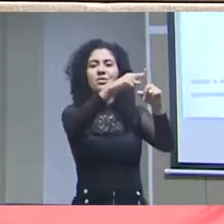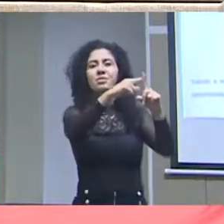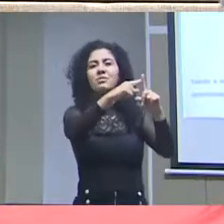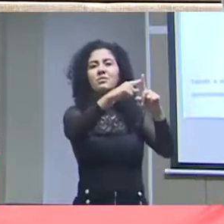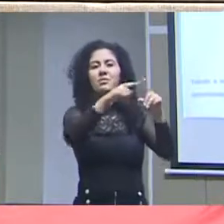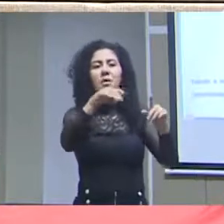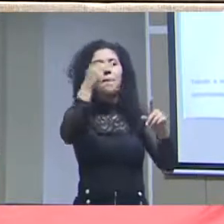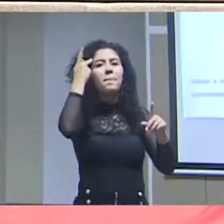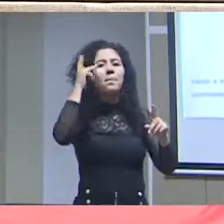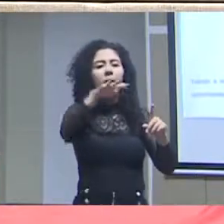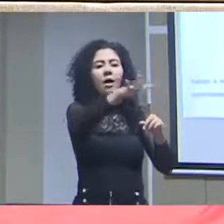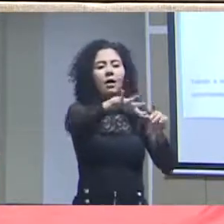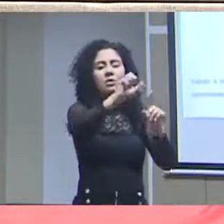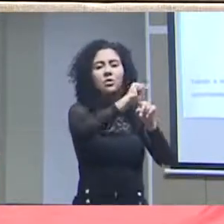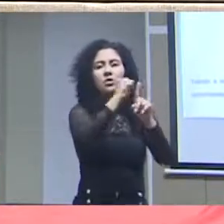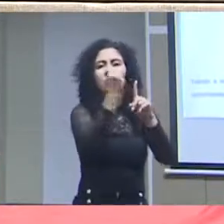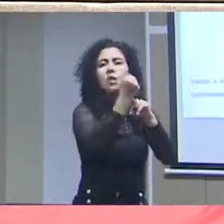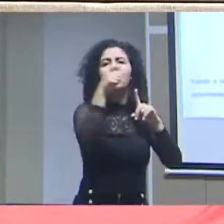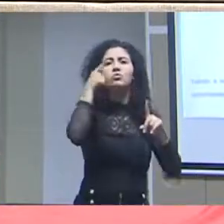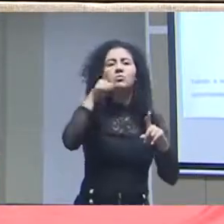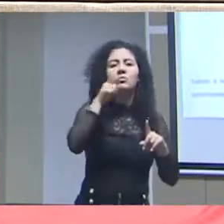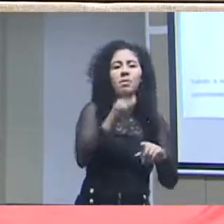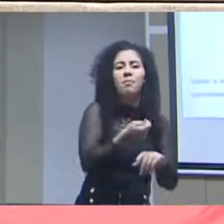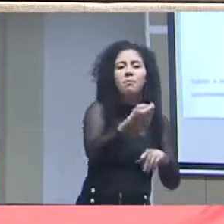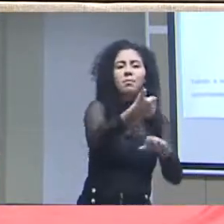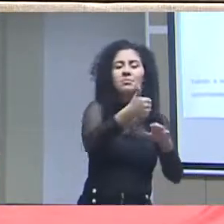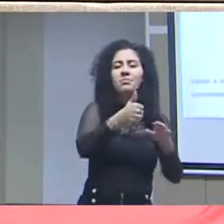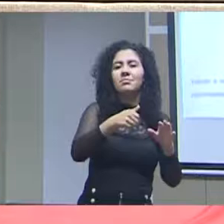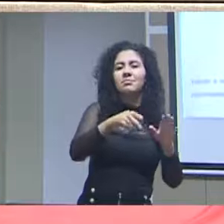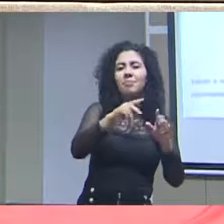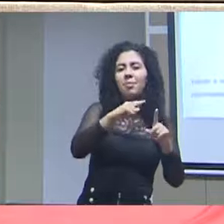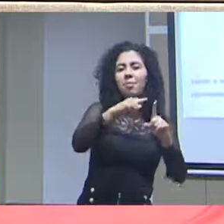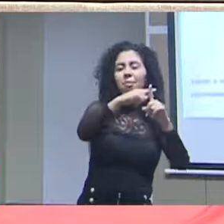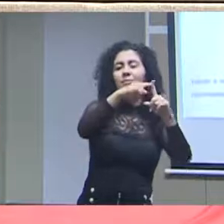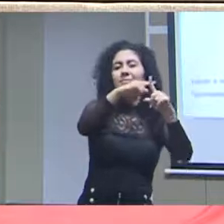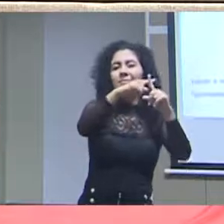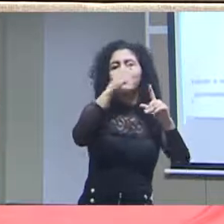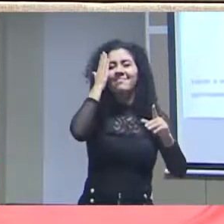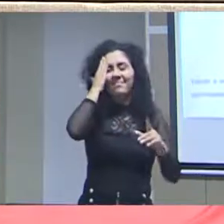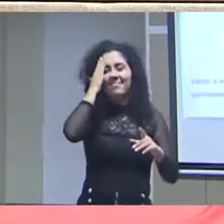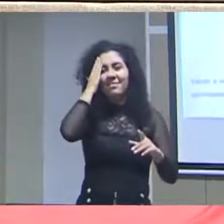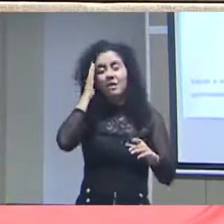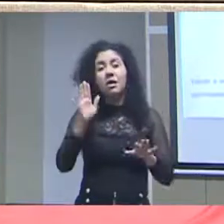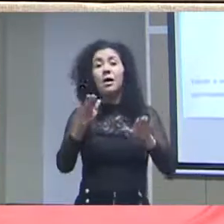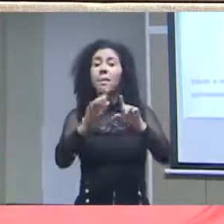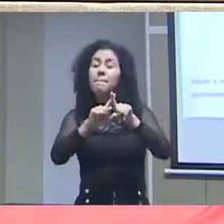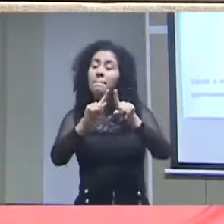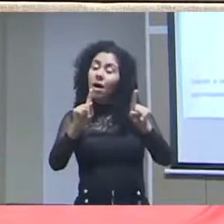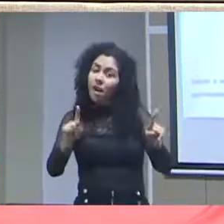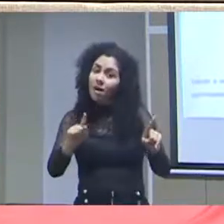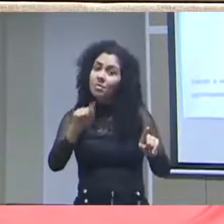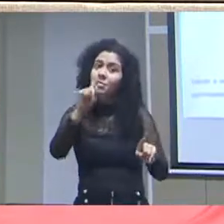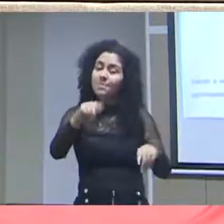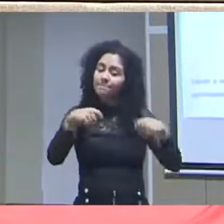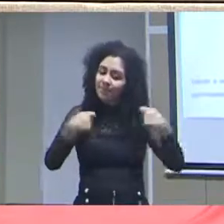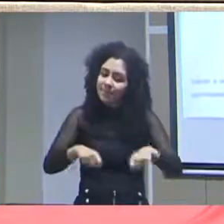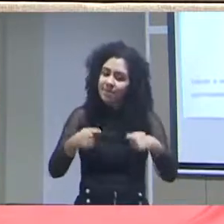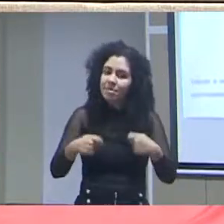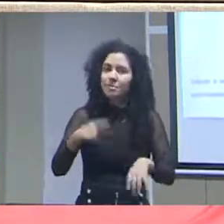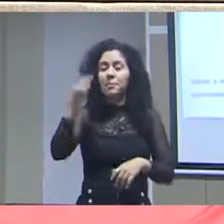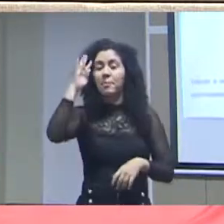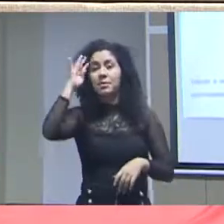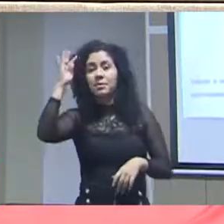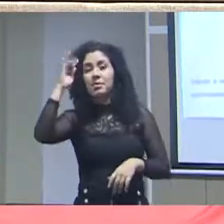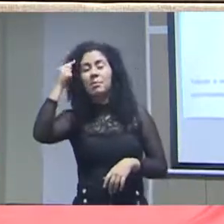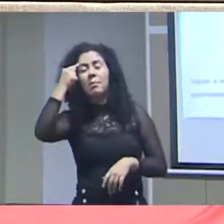Ele tem o potencial para ser usado para a sociedade de benefício próprio, em benefício da comunidade onde ela está inserida. Mas é preciso pensar em outros